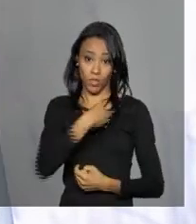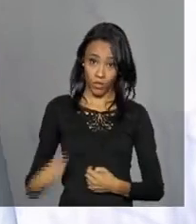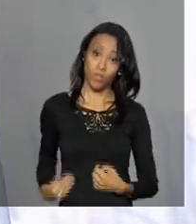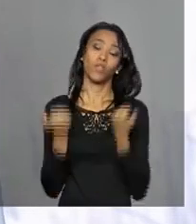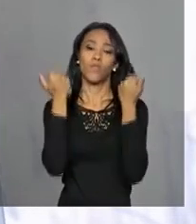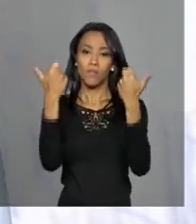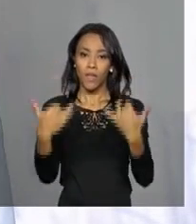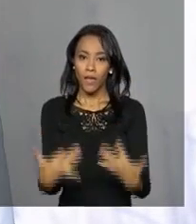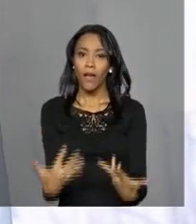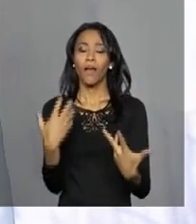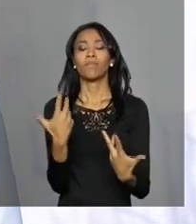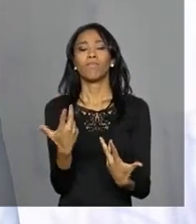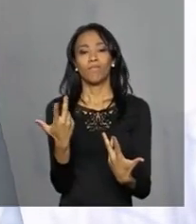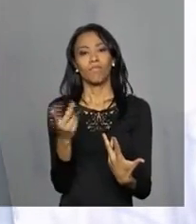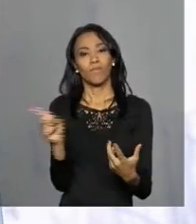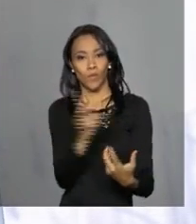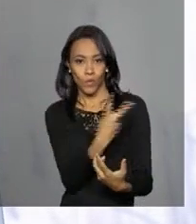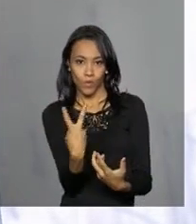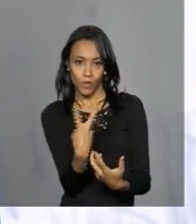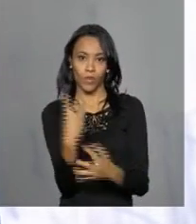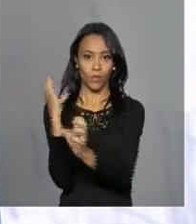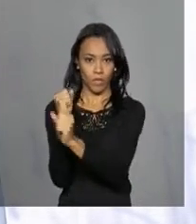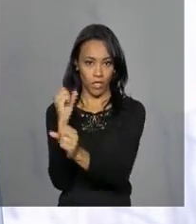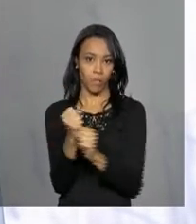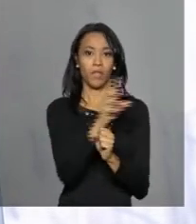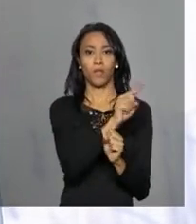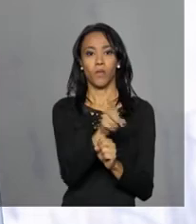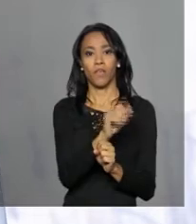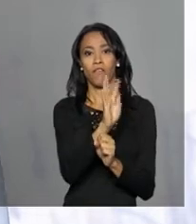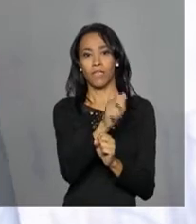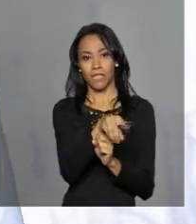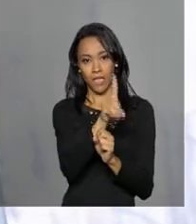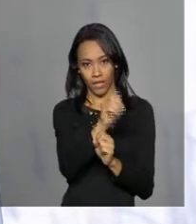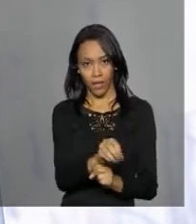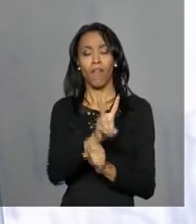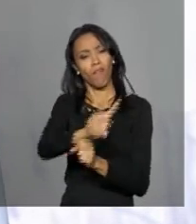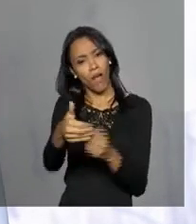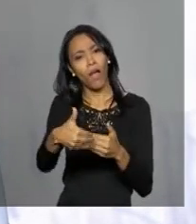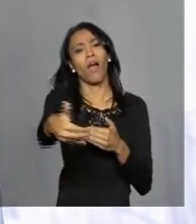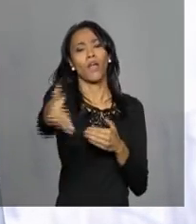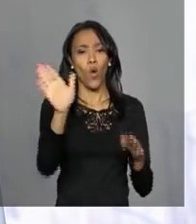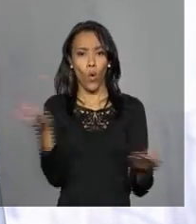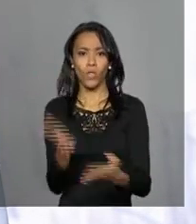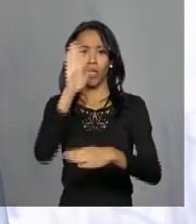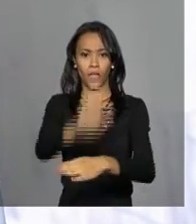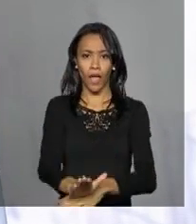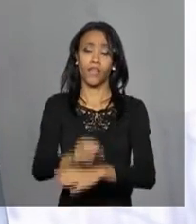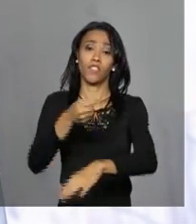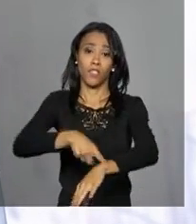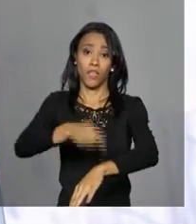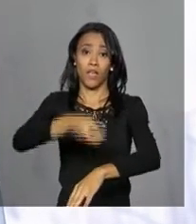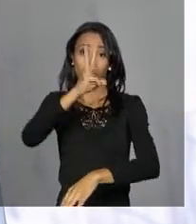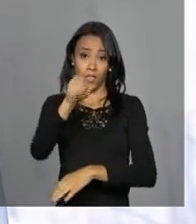e do Orçamento, Planejamento e Gestão Valdir Simão vão conceder uma entrevista coletiva hoje à tarde, às 15h30, no